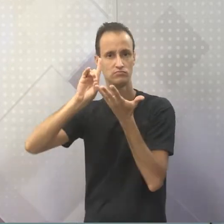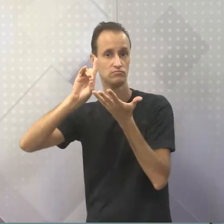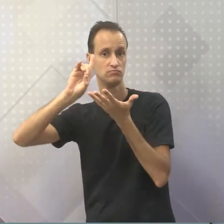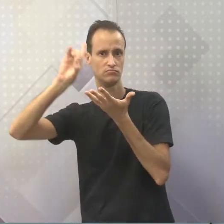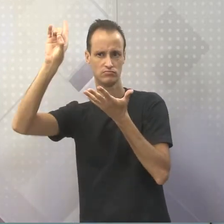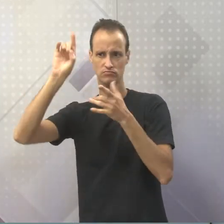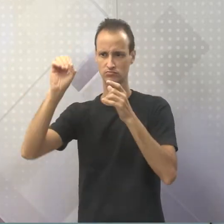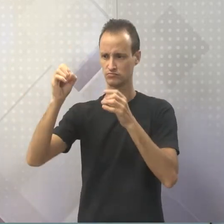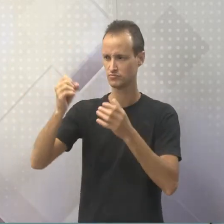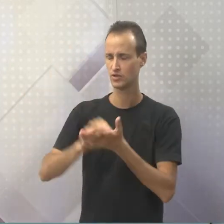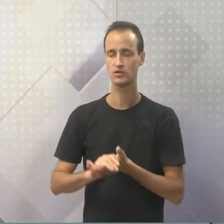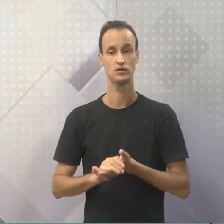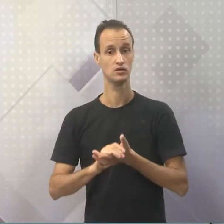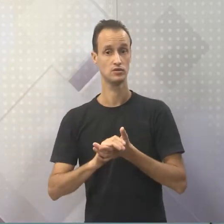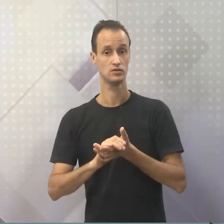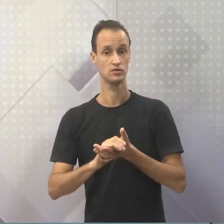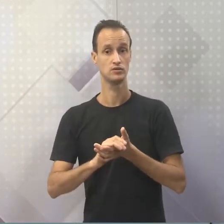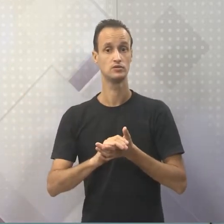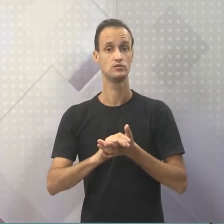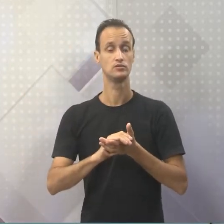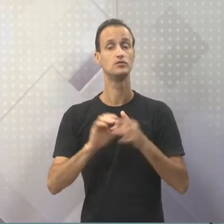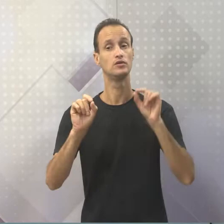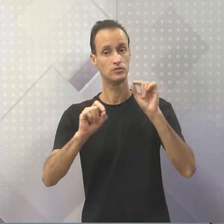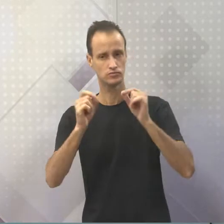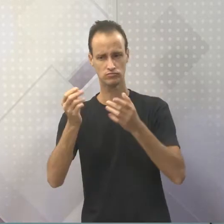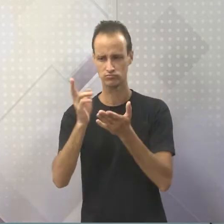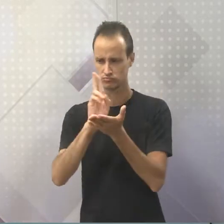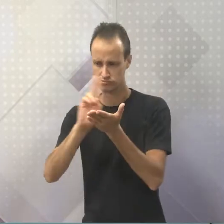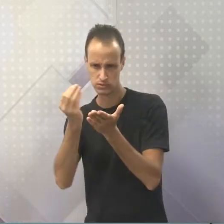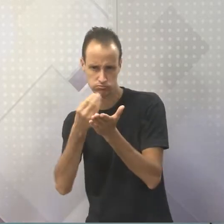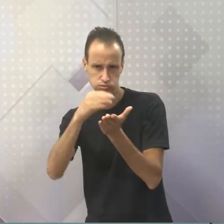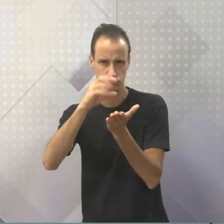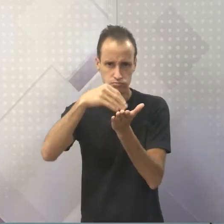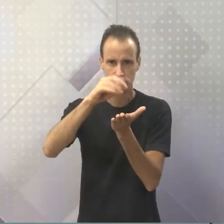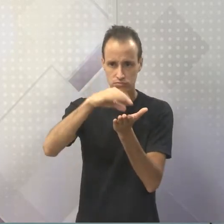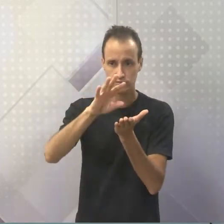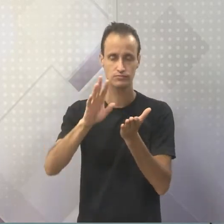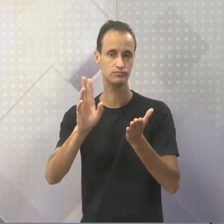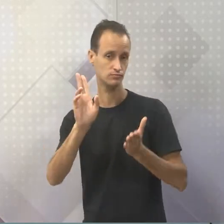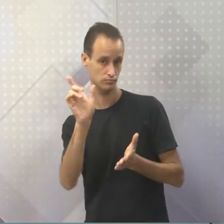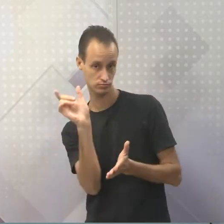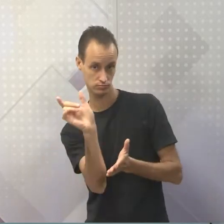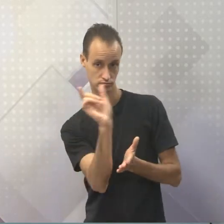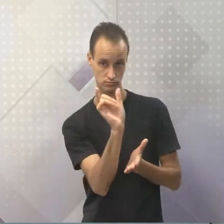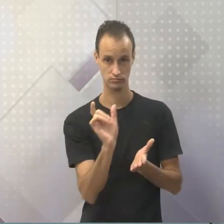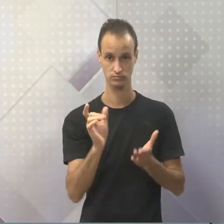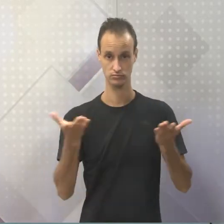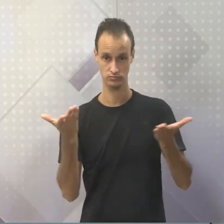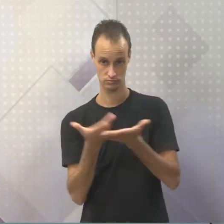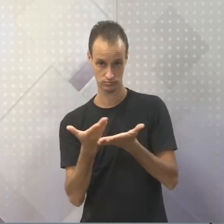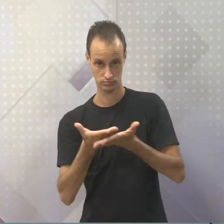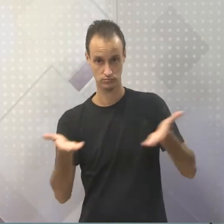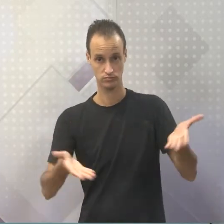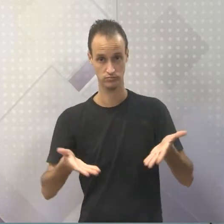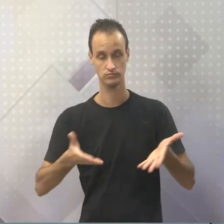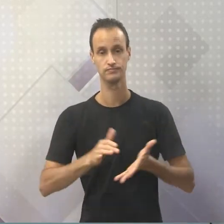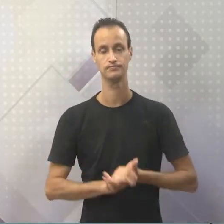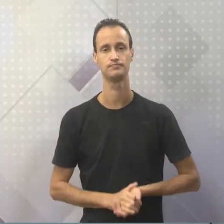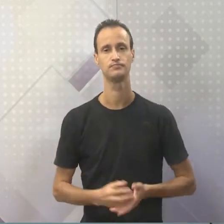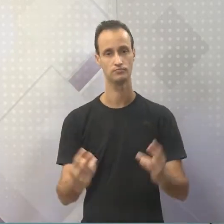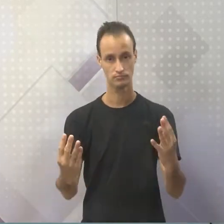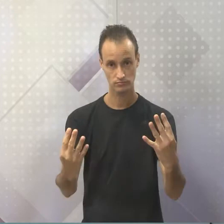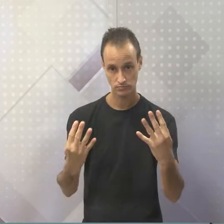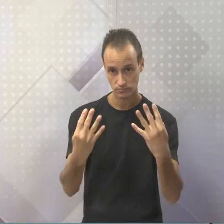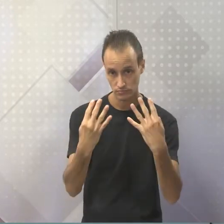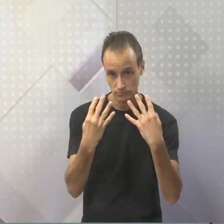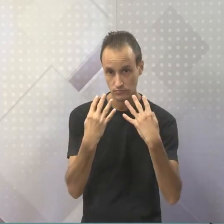mitológicas, que eu vou citar alguns nomes para vocês aqui na aula de hoje. Então, vamos prestar